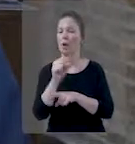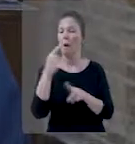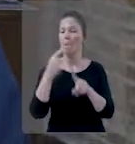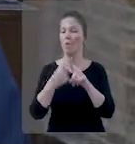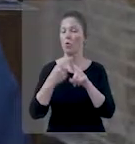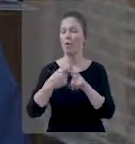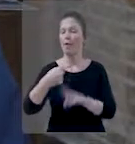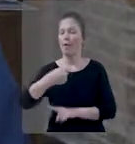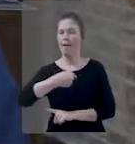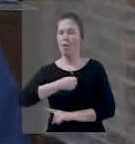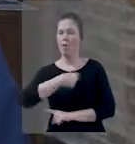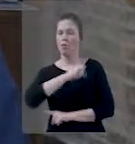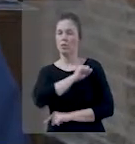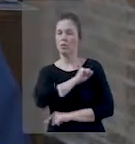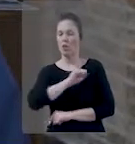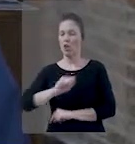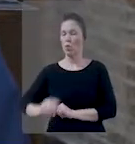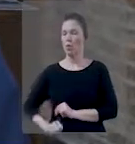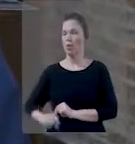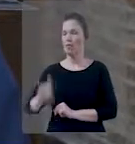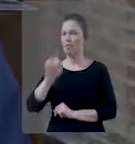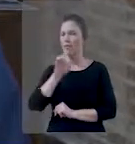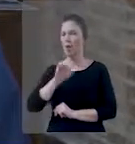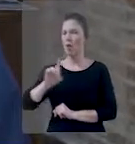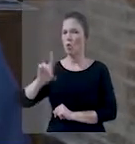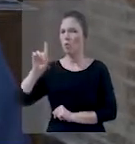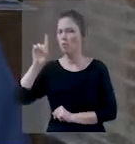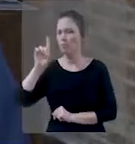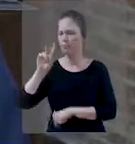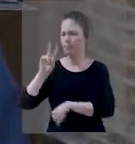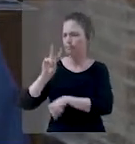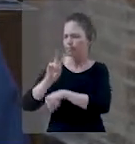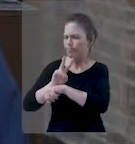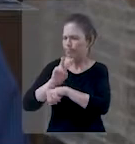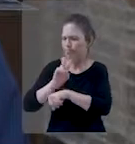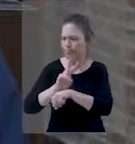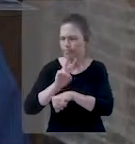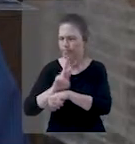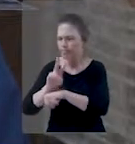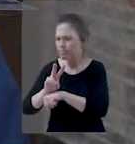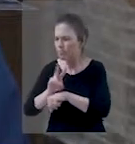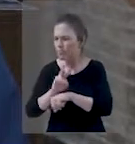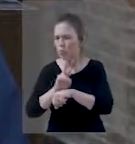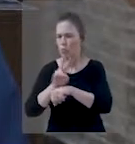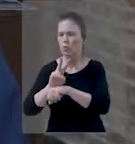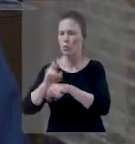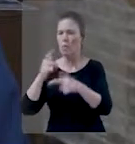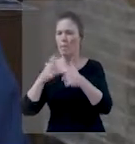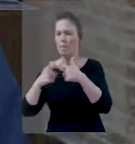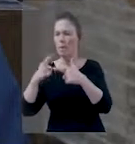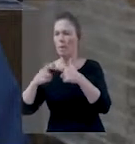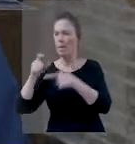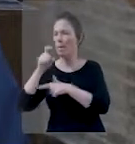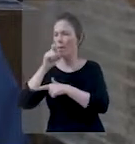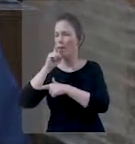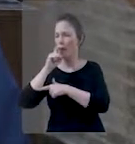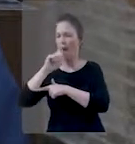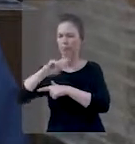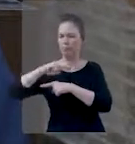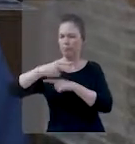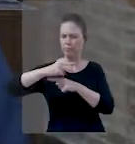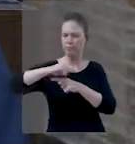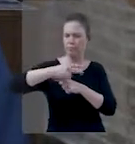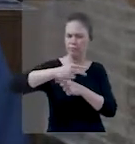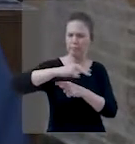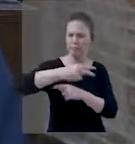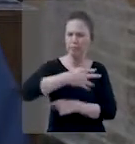porque eu sou o Senhor teu Deus, Deus zeloso, que visito a iniquidade dos pais nos filhos, até a